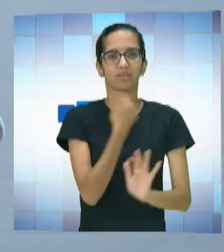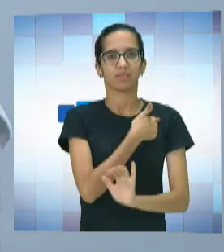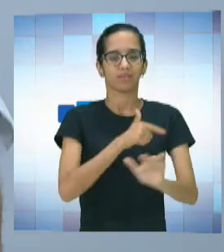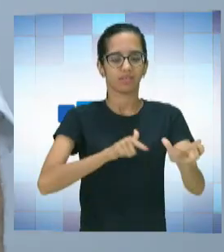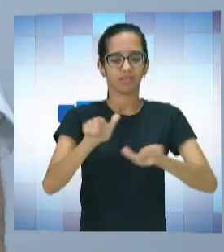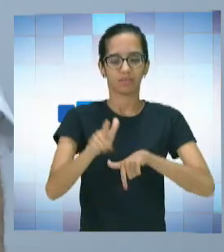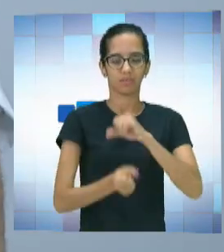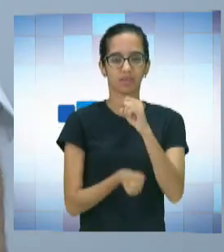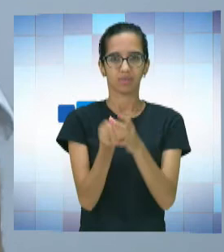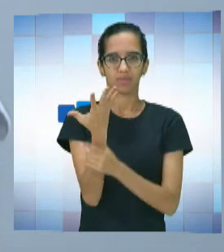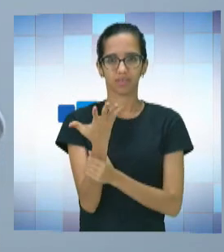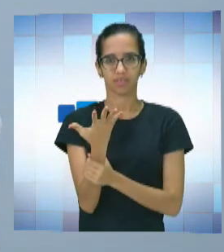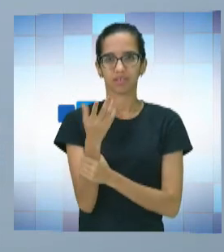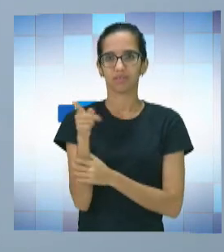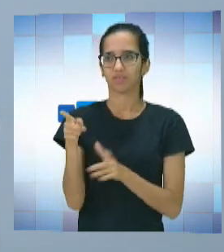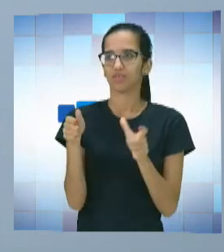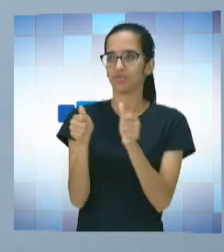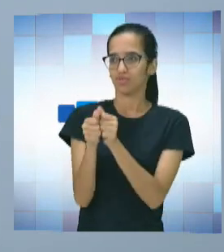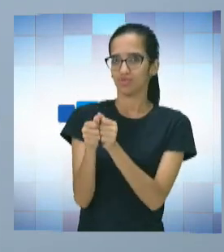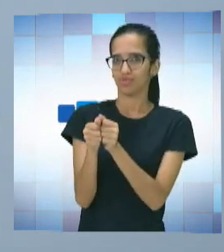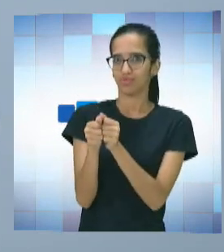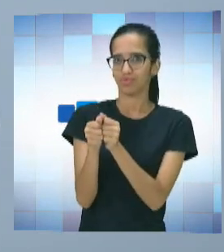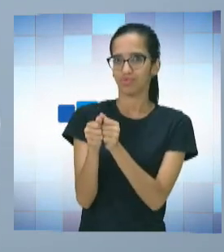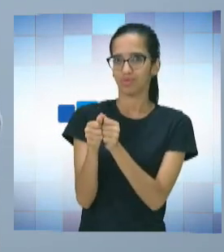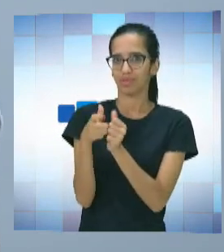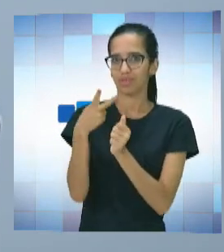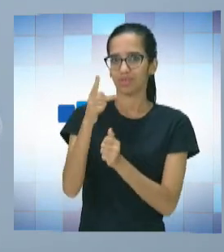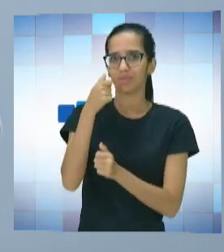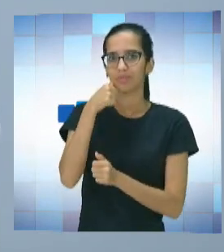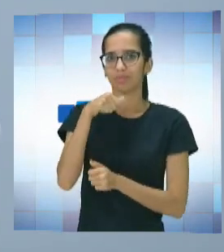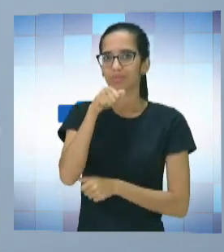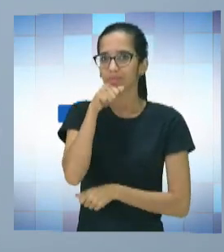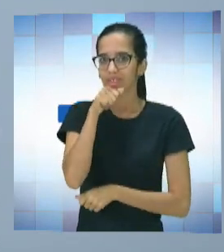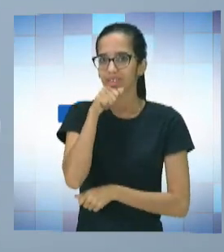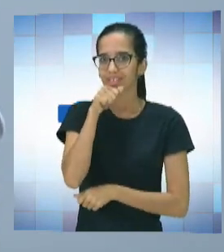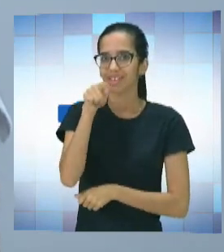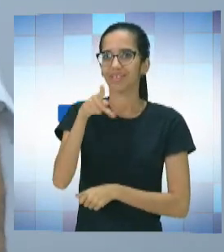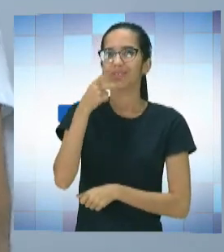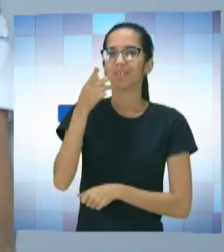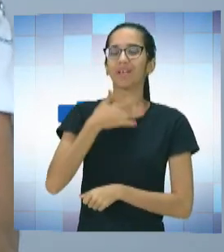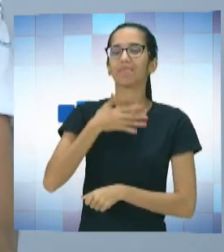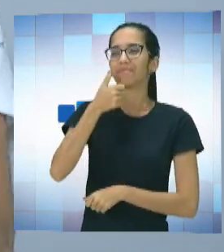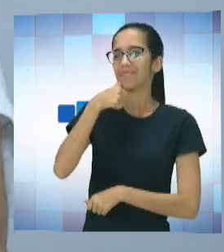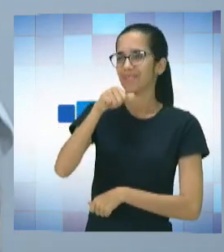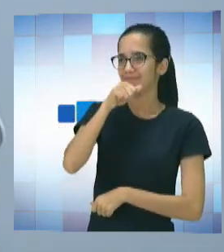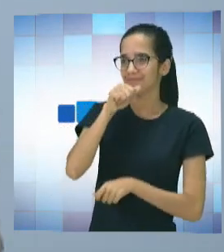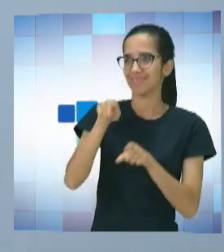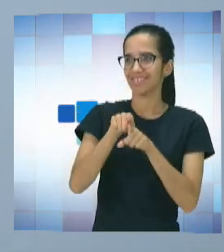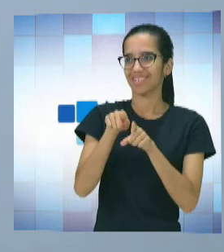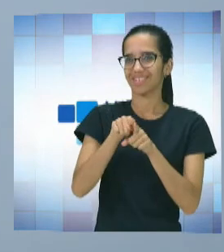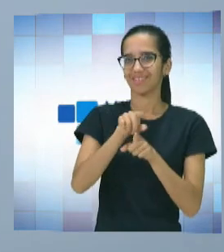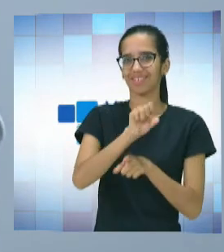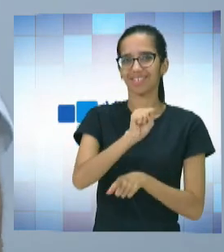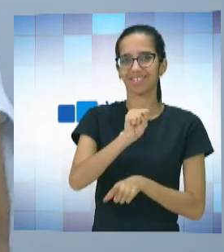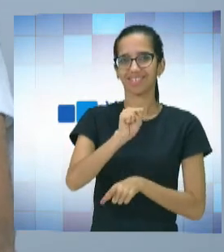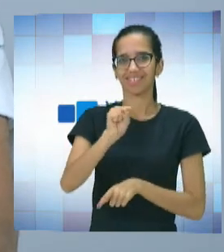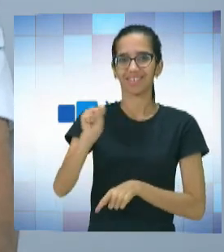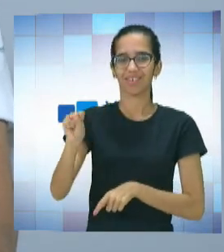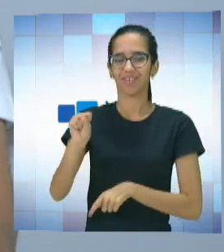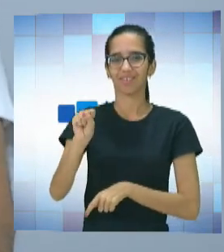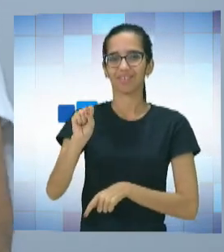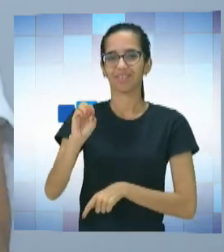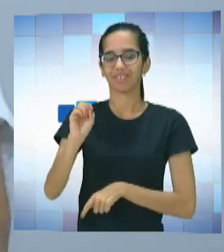desenvolvendo, né? O senhor anda com a convidada ali, a sua mãe? Ali eu digo que é minha mãe e minha sogra, né? Porque é